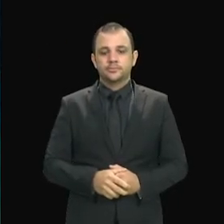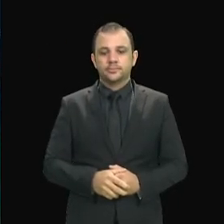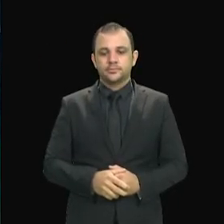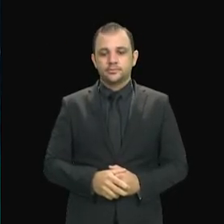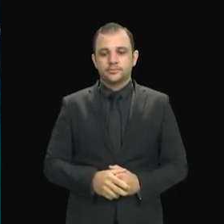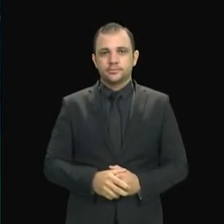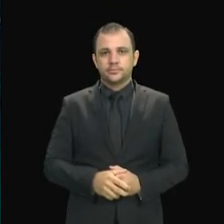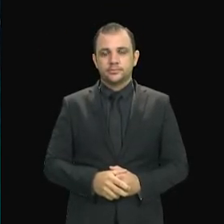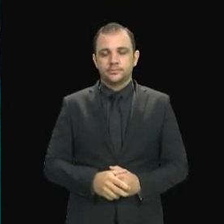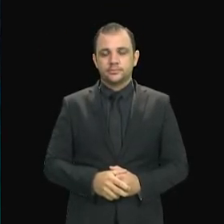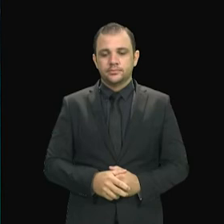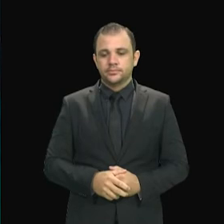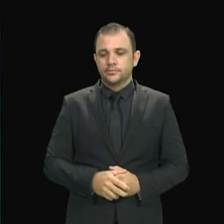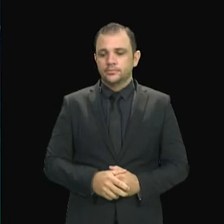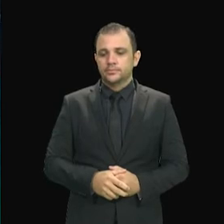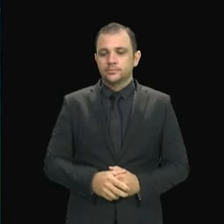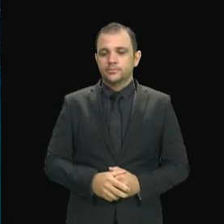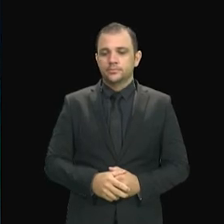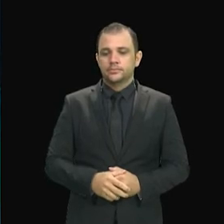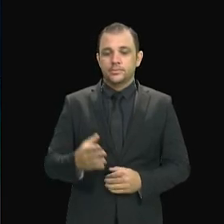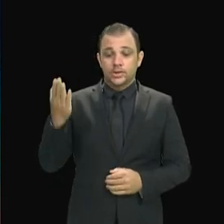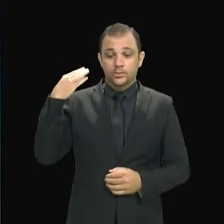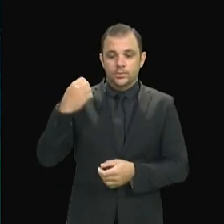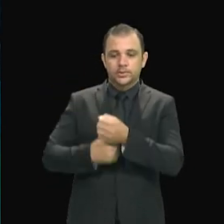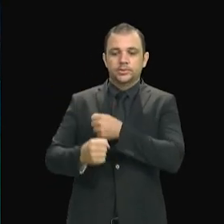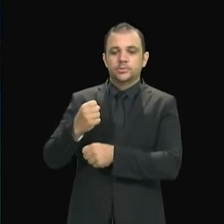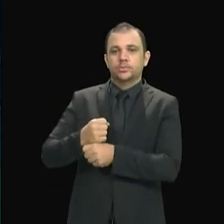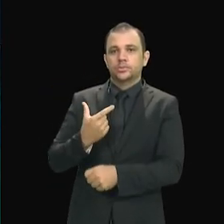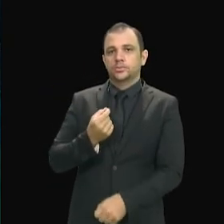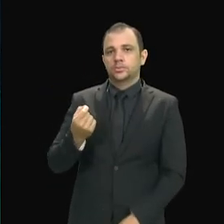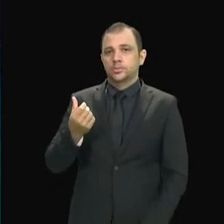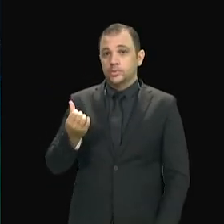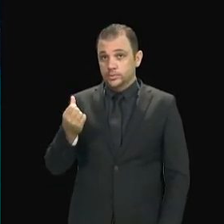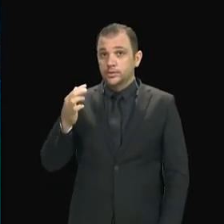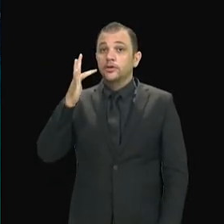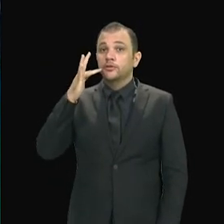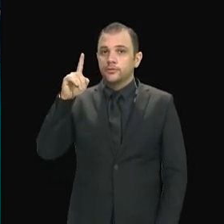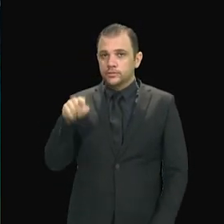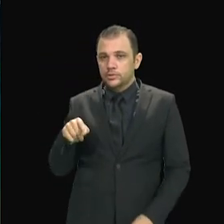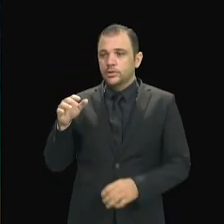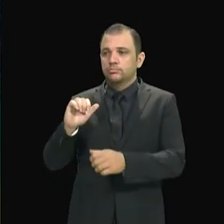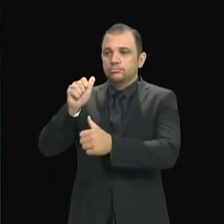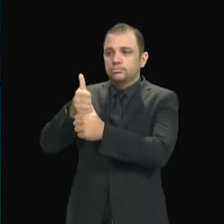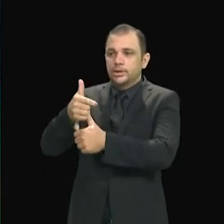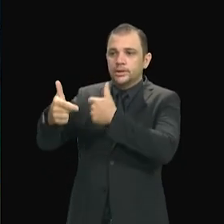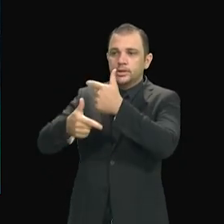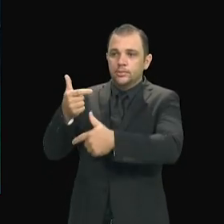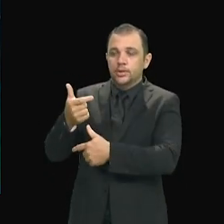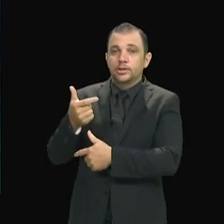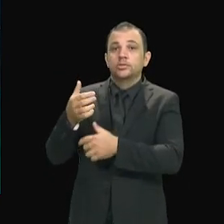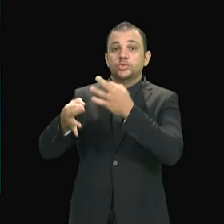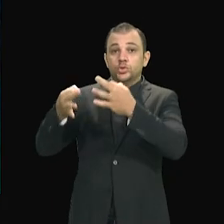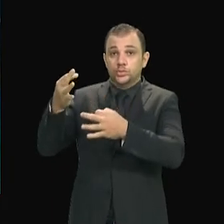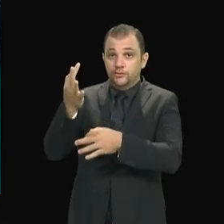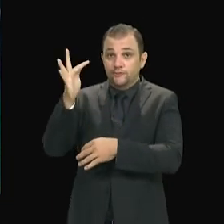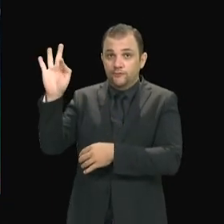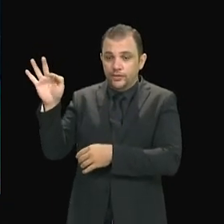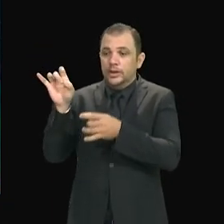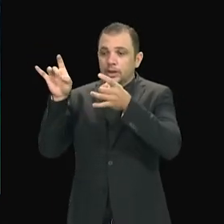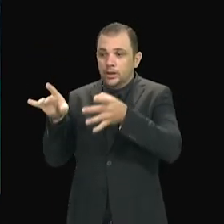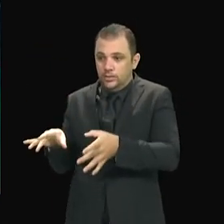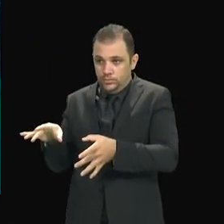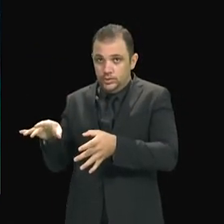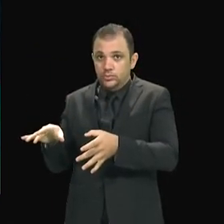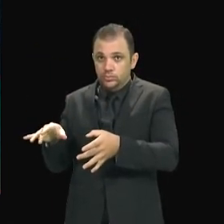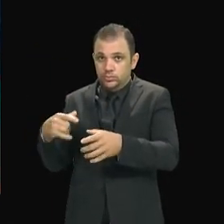em 2006, o então juiz federal, ele deixou o seu cargo um cargo consolidado